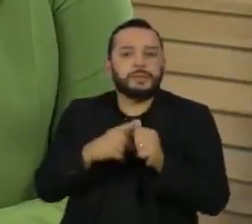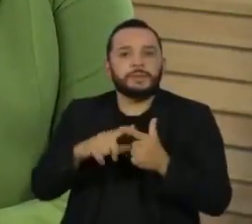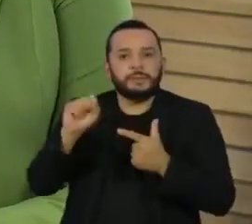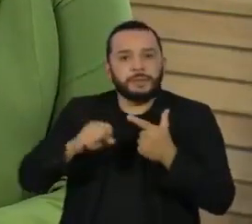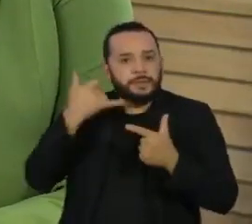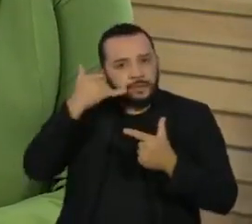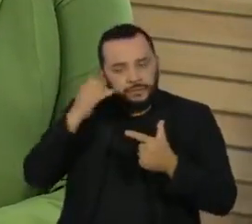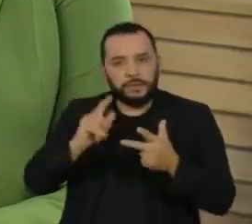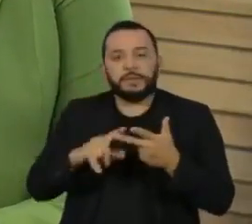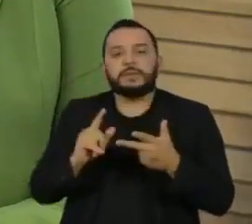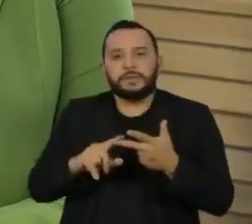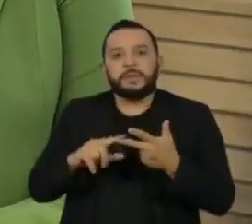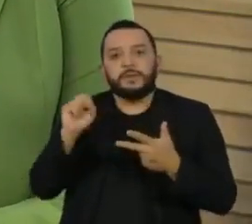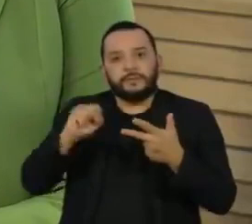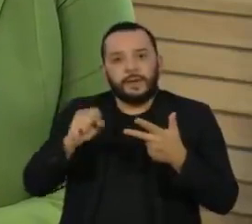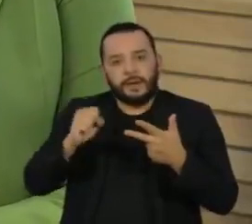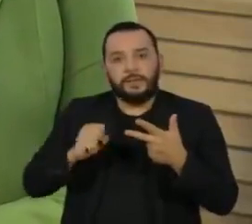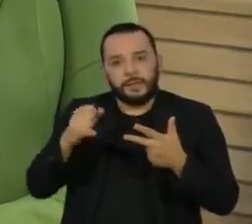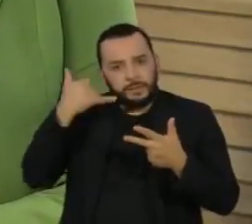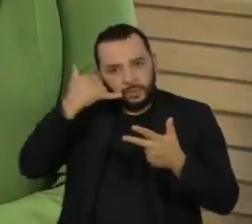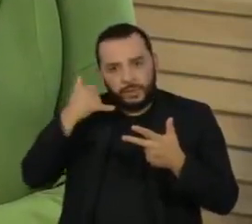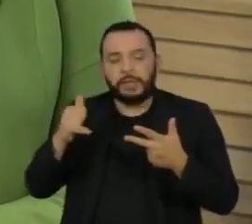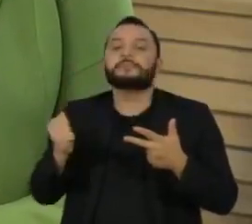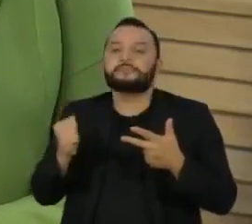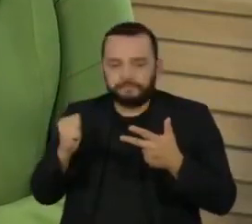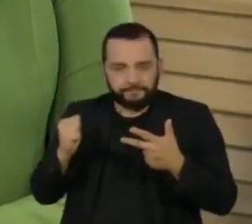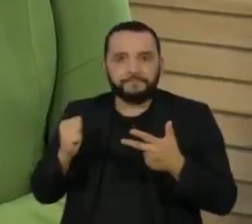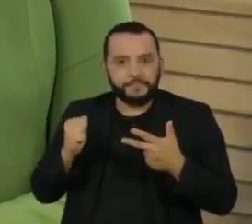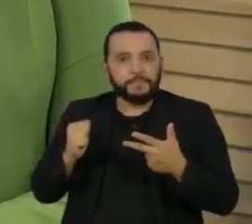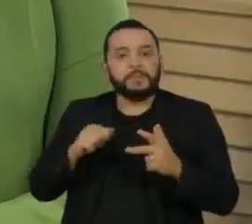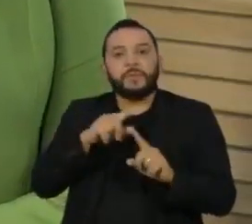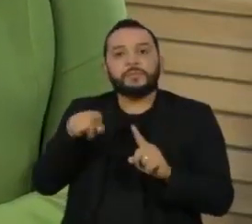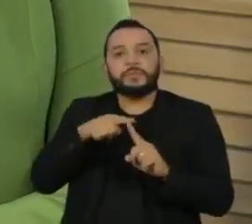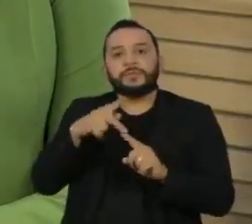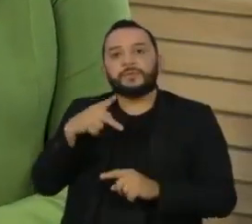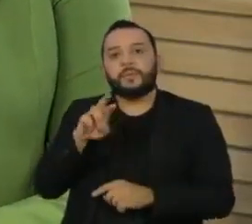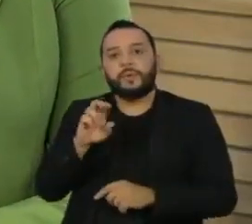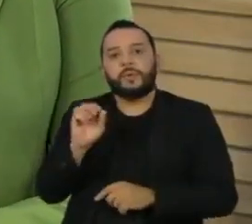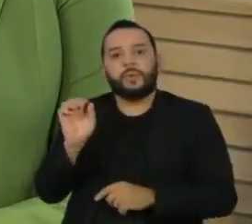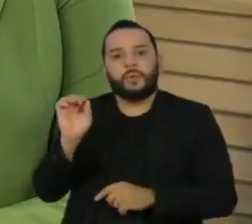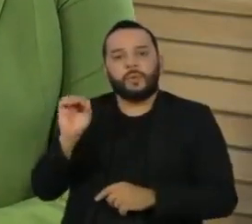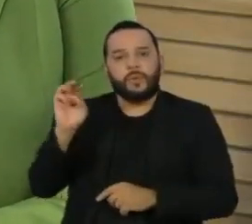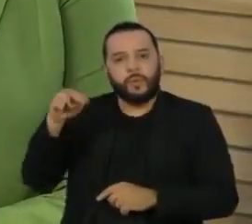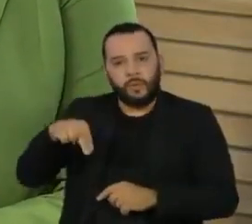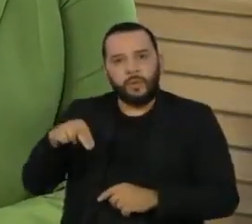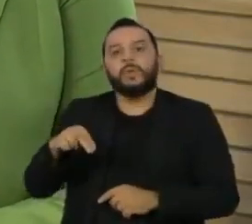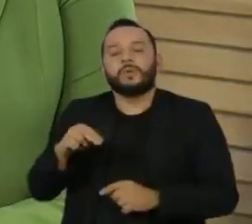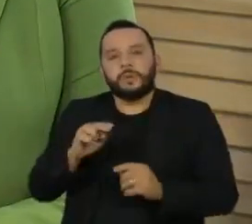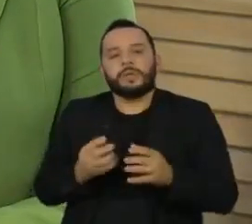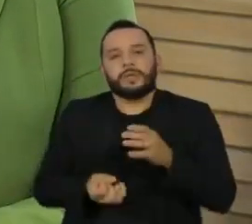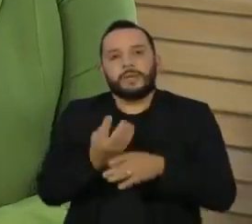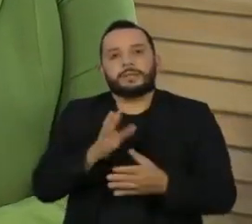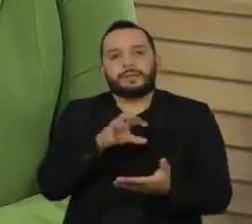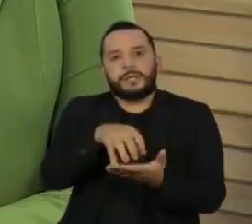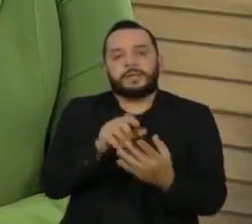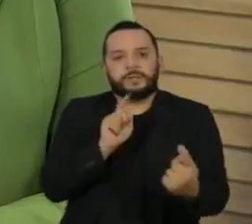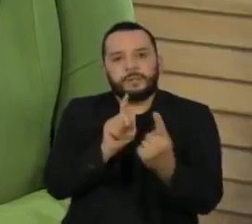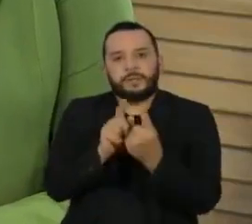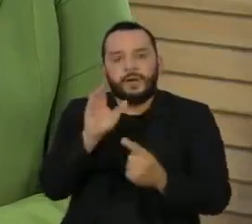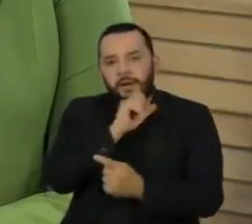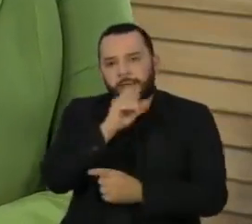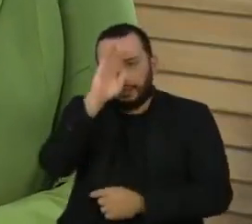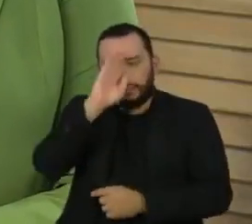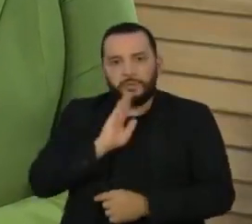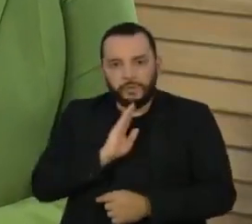telefonia e fabricantes de telefones celulares. O objetivo do PROCON é criar um centro de atendimento rápido e gratuito com um